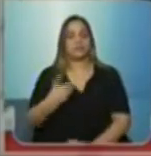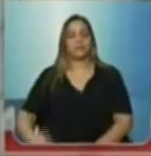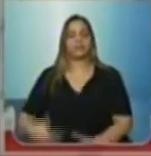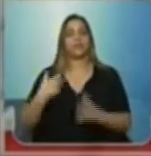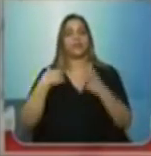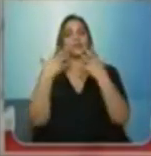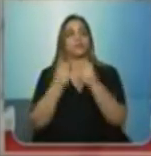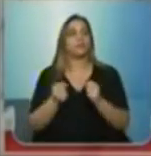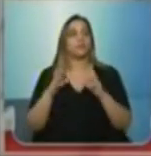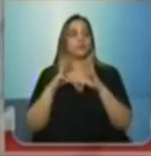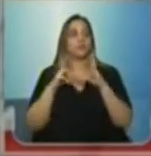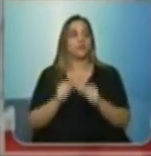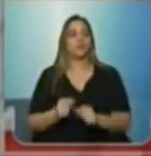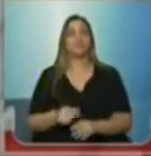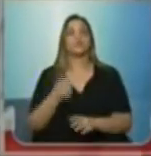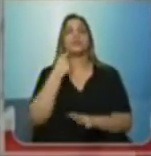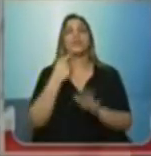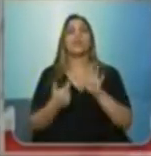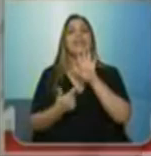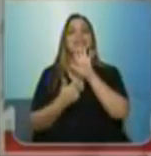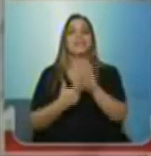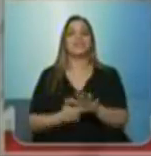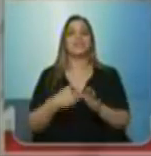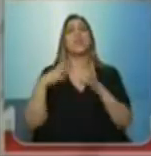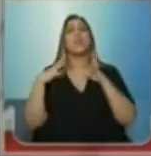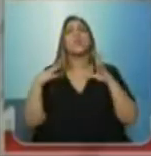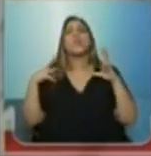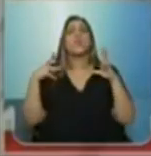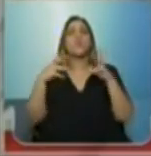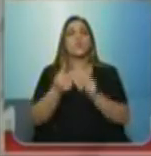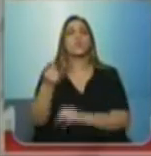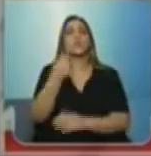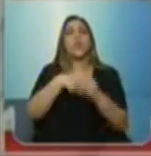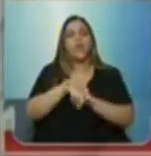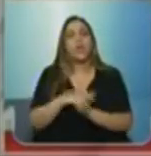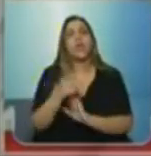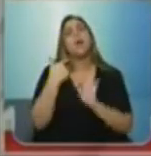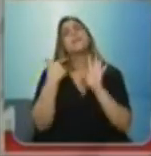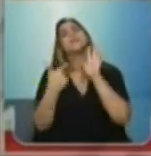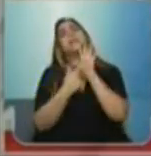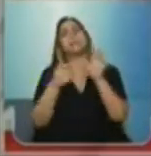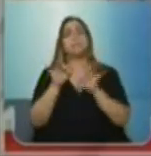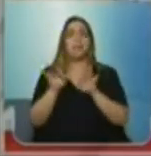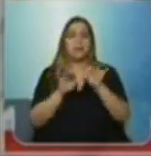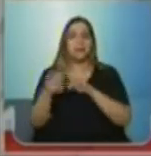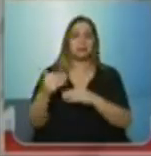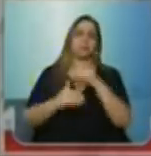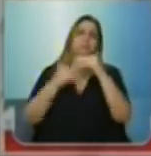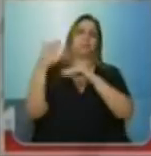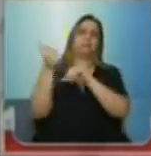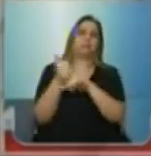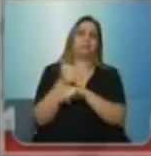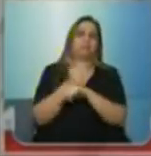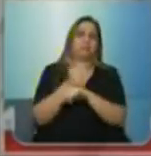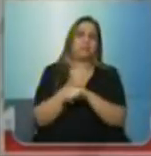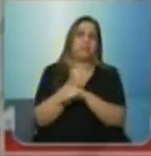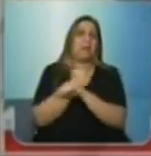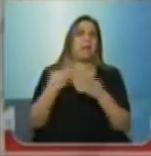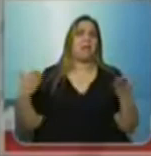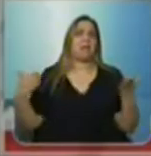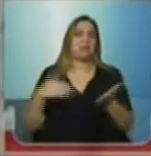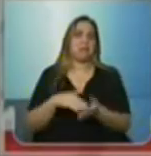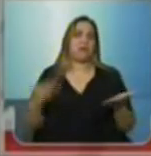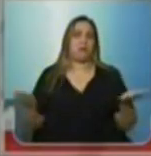o governo Alckmin II, prometeu mundos e fundos, disse que apresentaria um plano de carreira. Até agora não apresentou o plano de